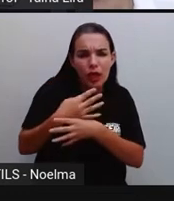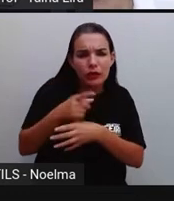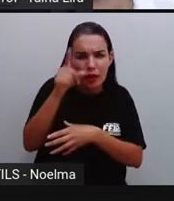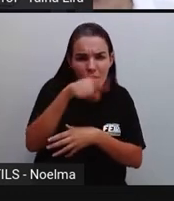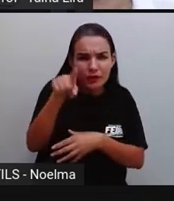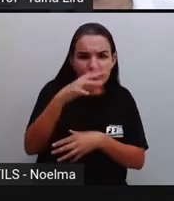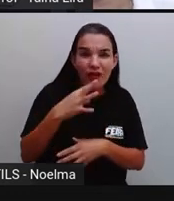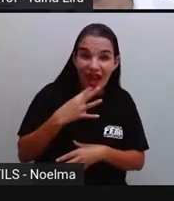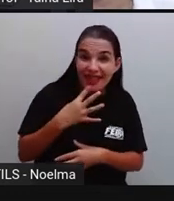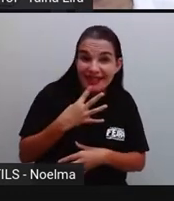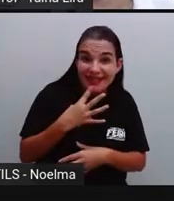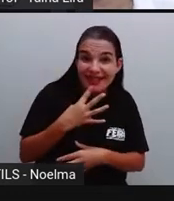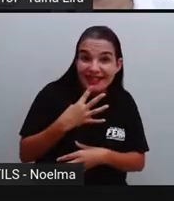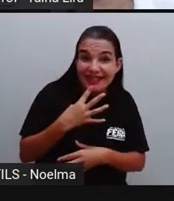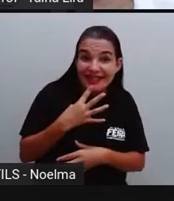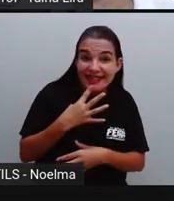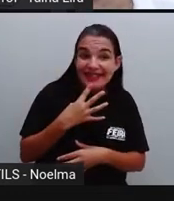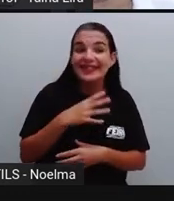aí essa história?